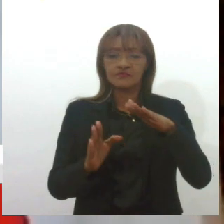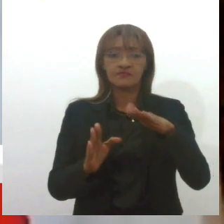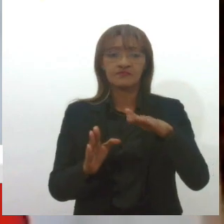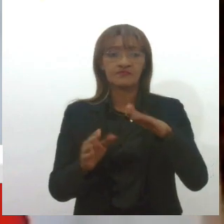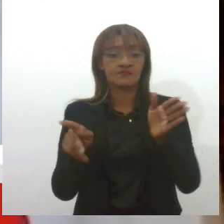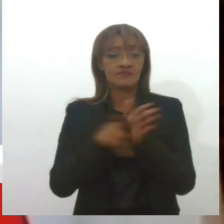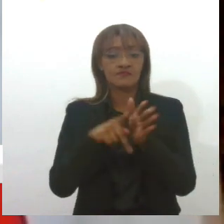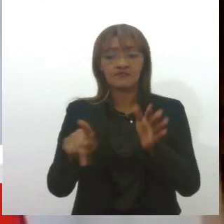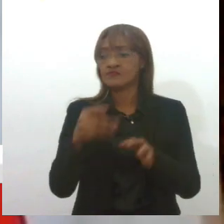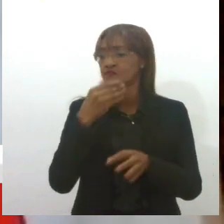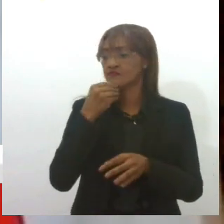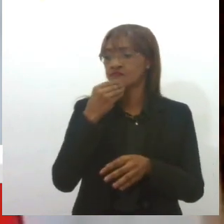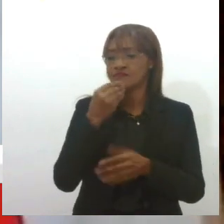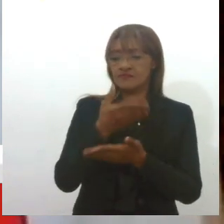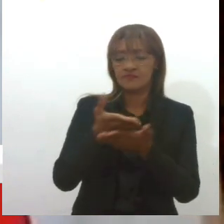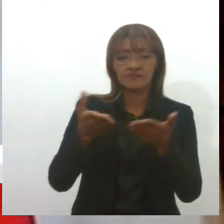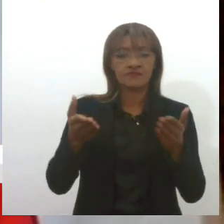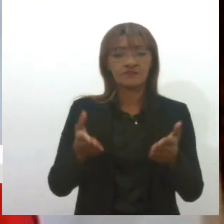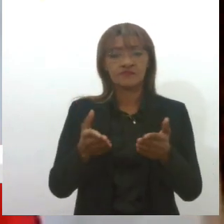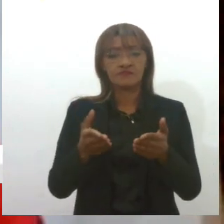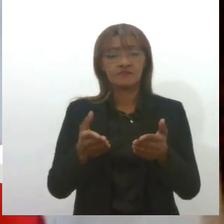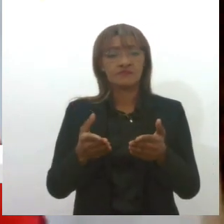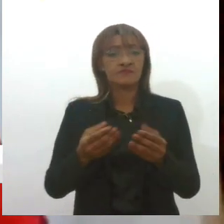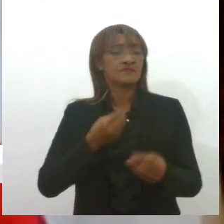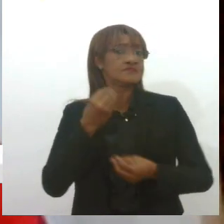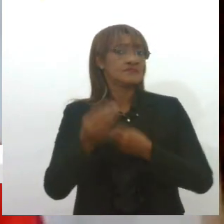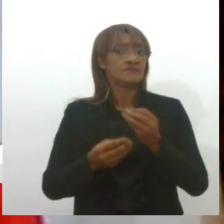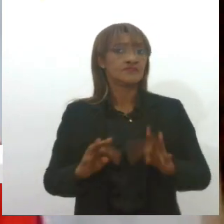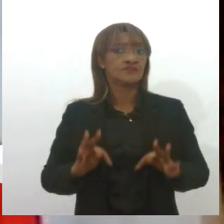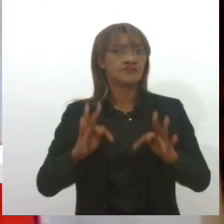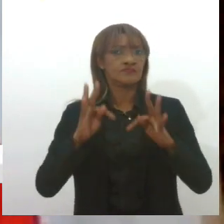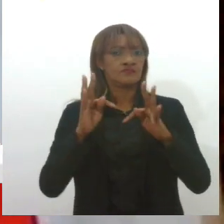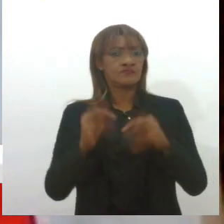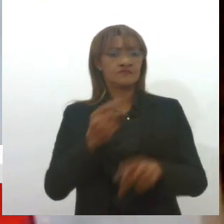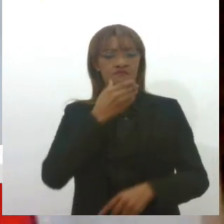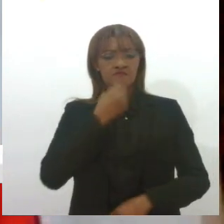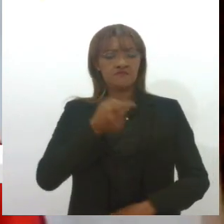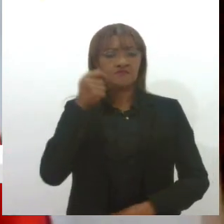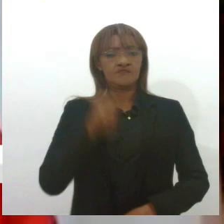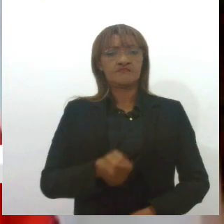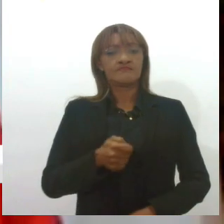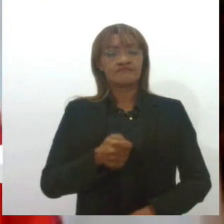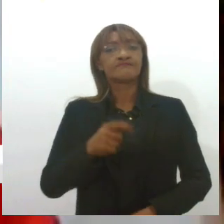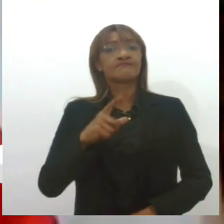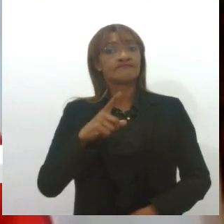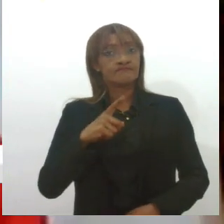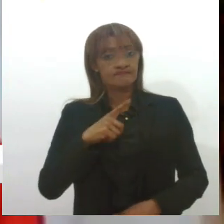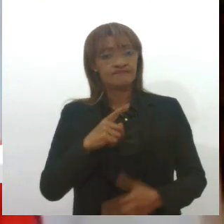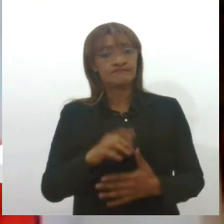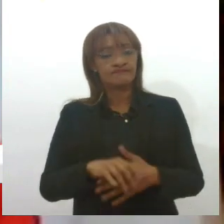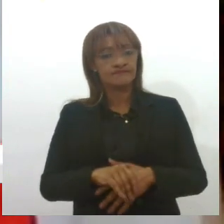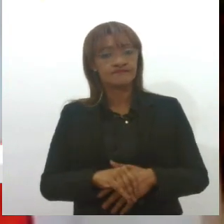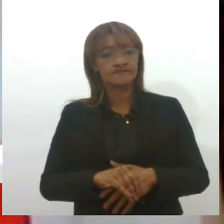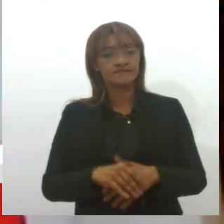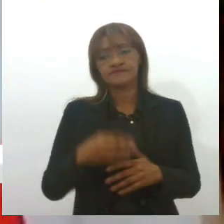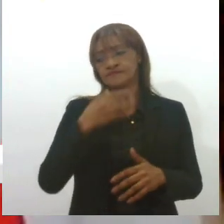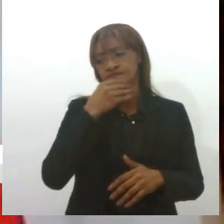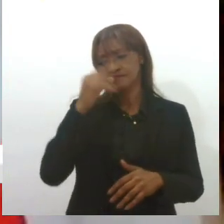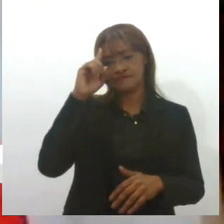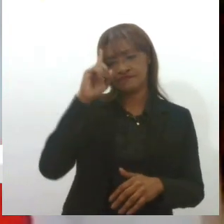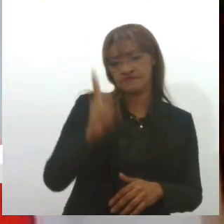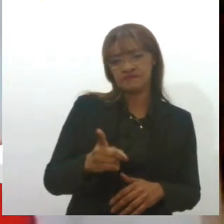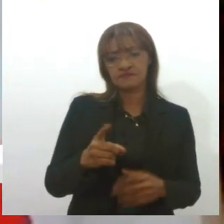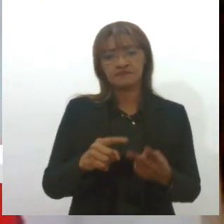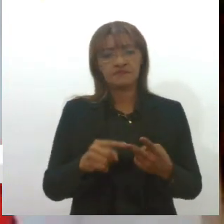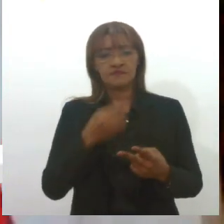então a gente encontra todo o machismo estrutural. O homem, ele é dono da decisão, o homem é dono da